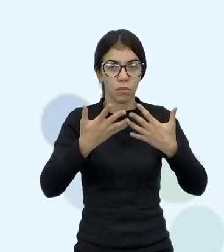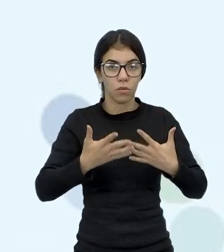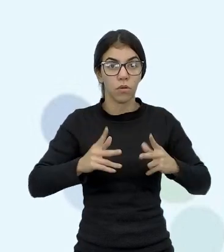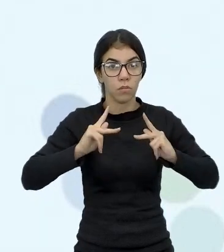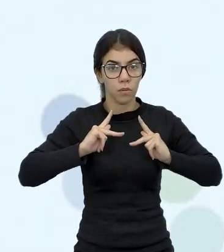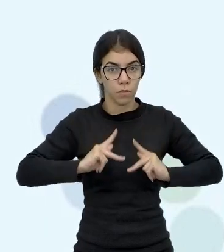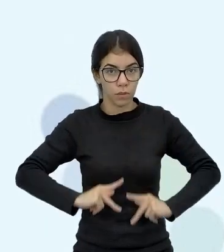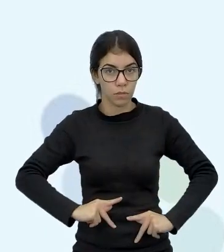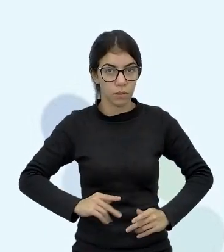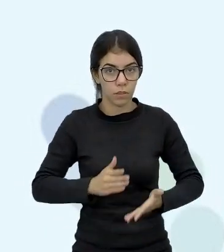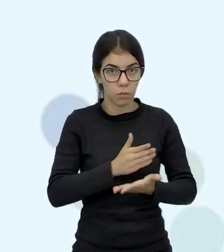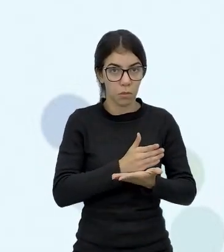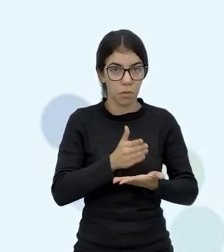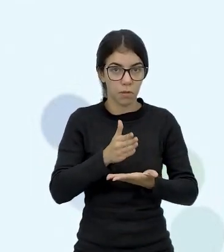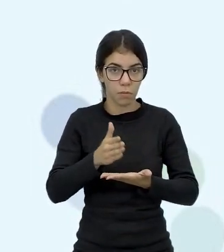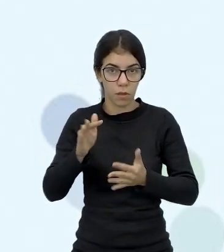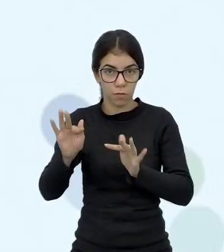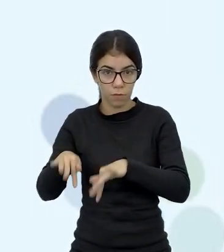e o fim de uma programação?